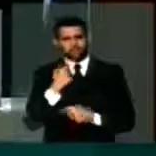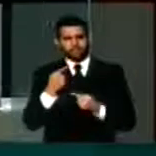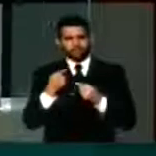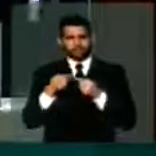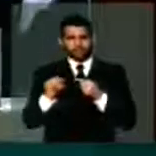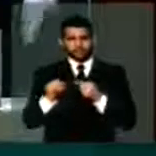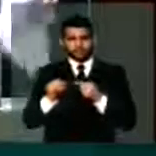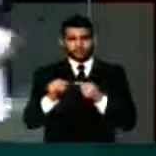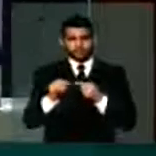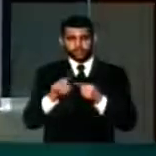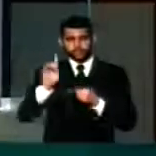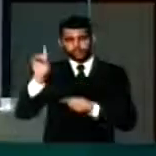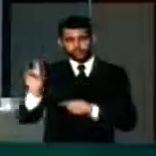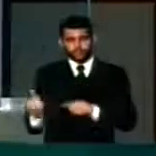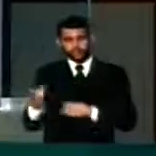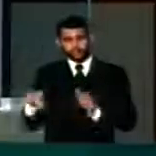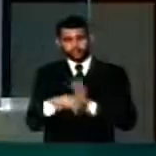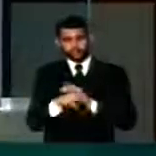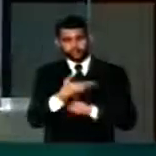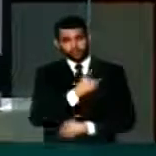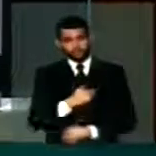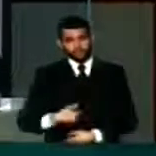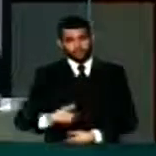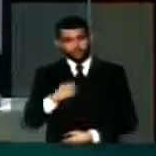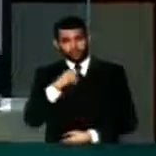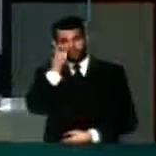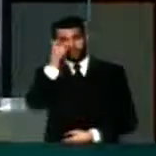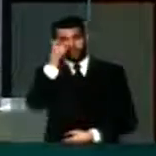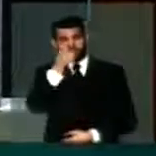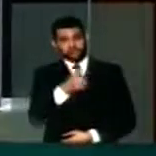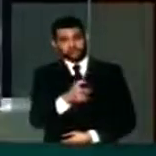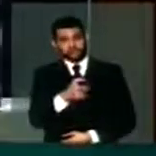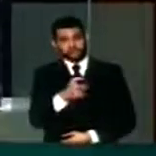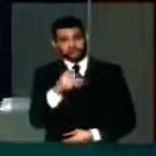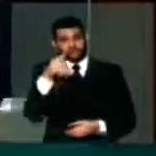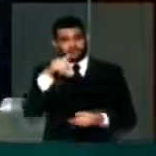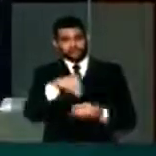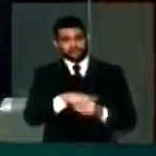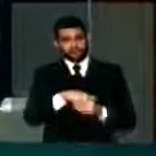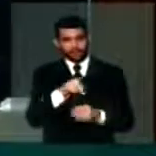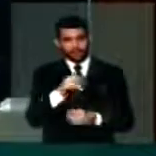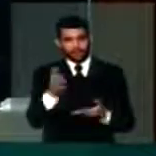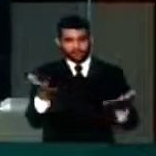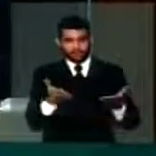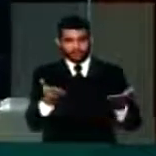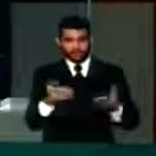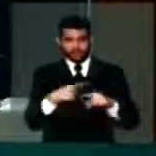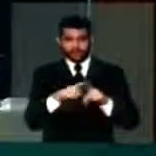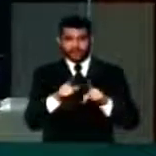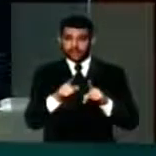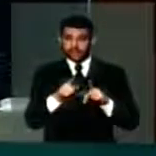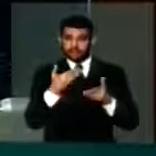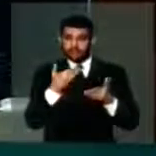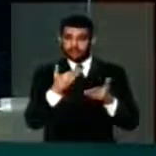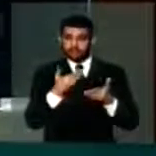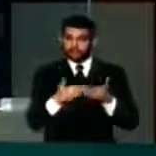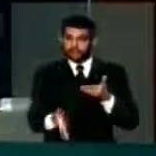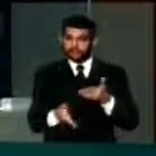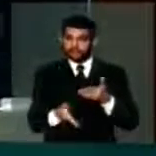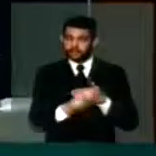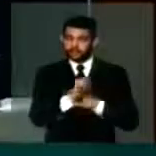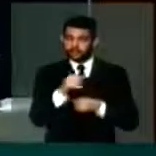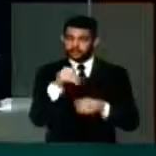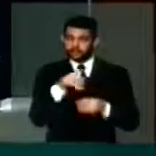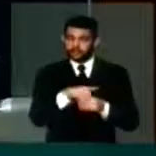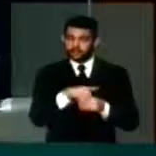oposição aí de direita e do governo interessados em votar a PEC agora, só que tem uma perda, se a